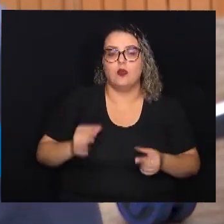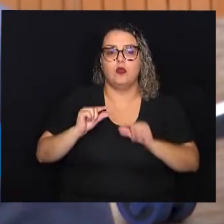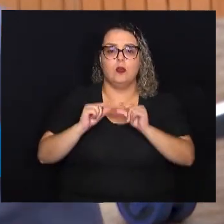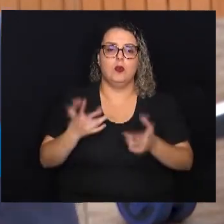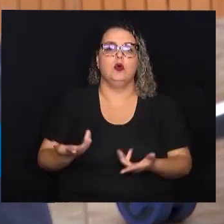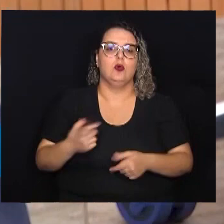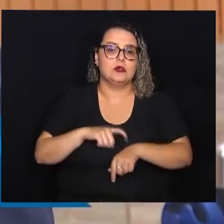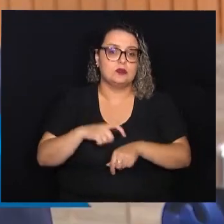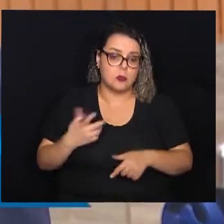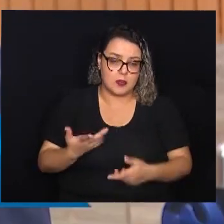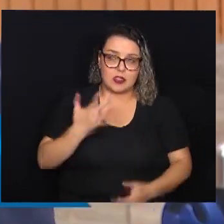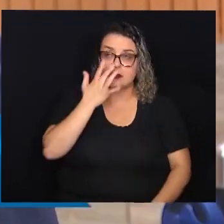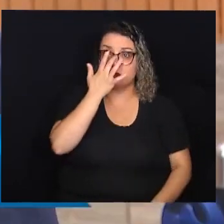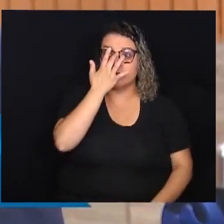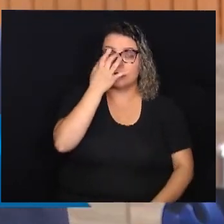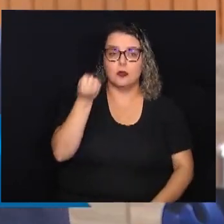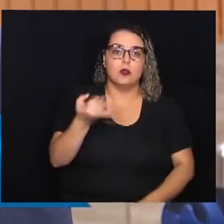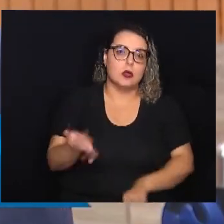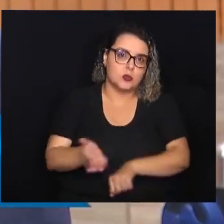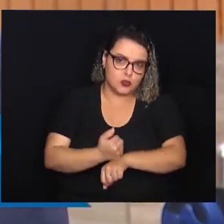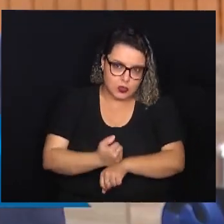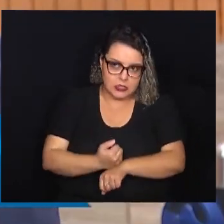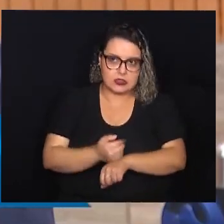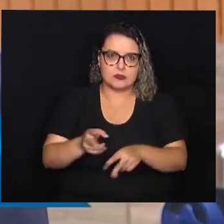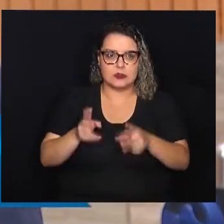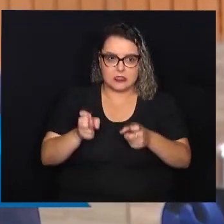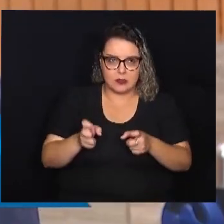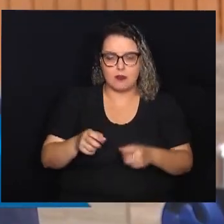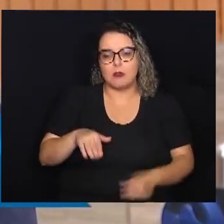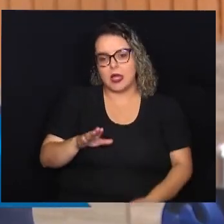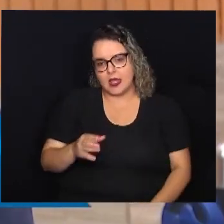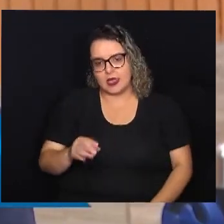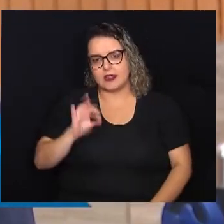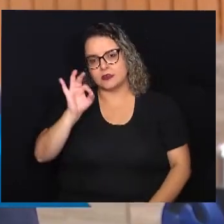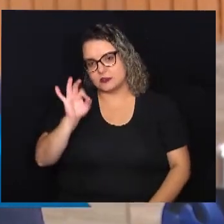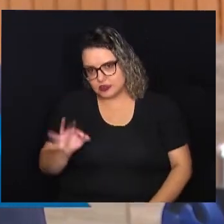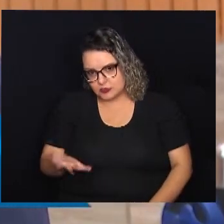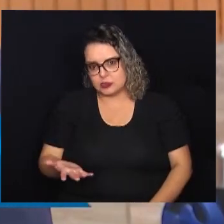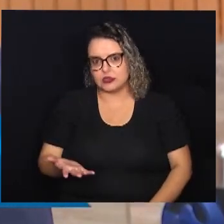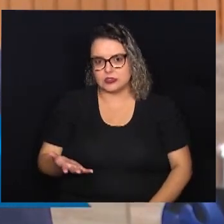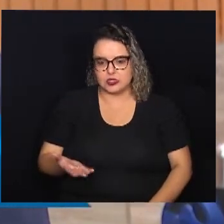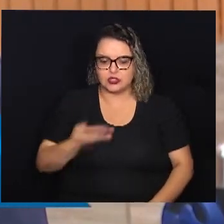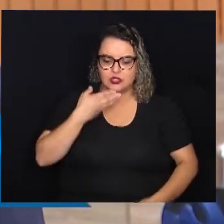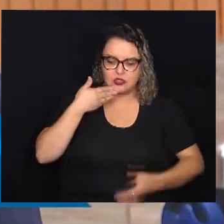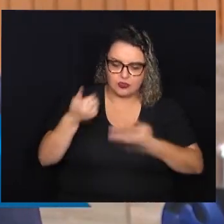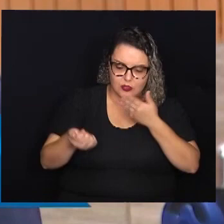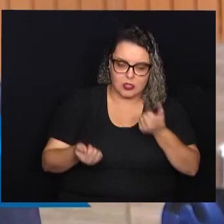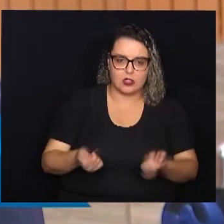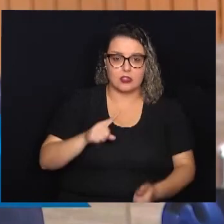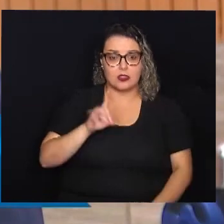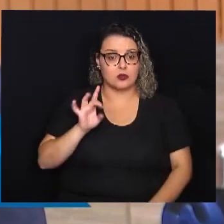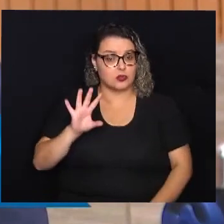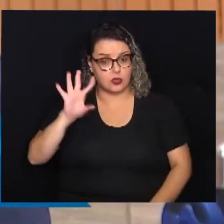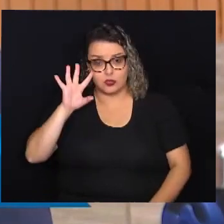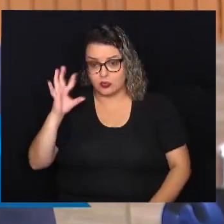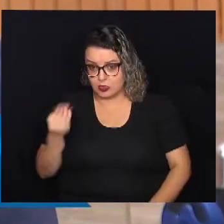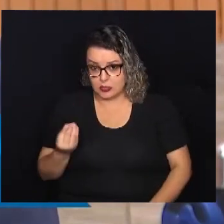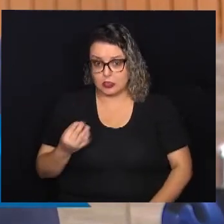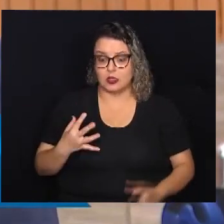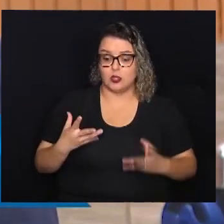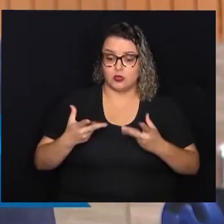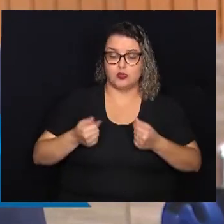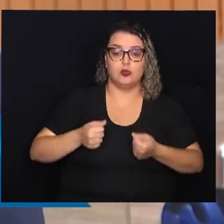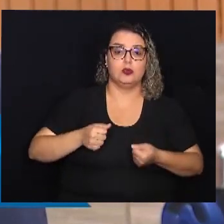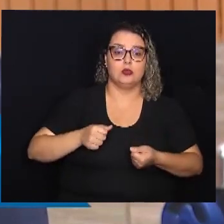pouco essa situação. Quanto antes você detectar, mais chances de aprimorar, não só a questão do